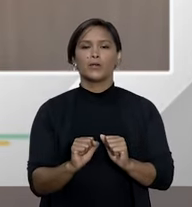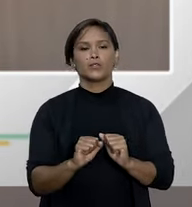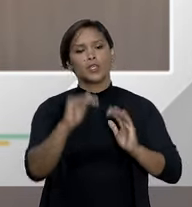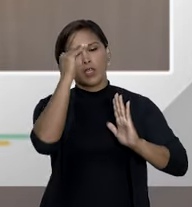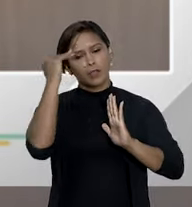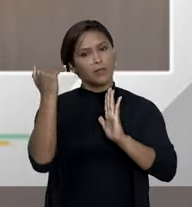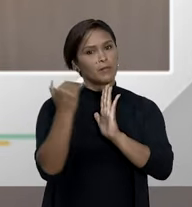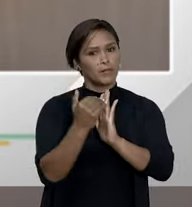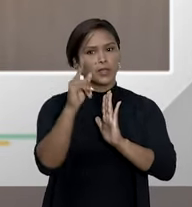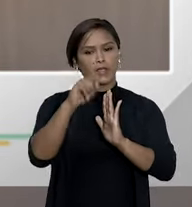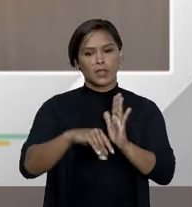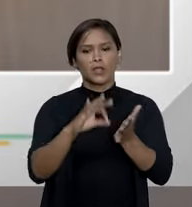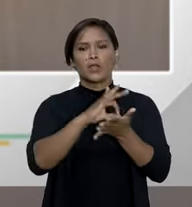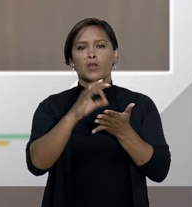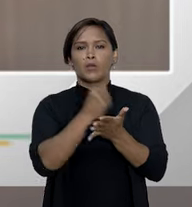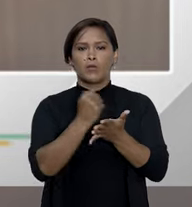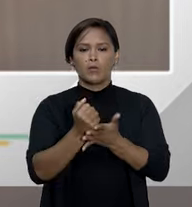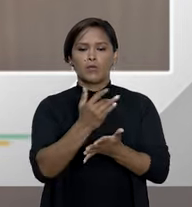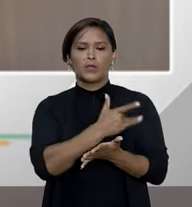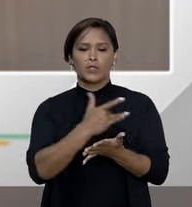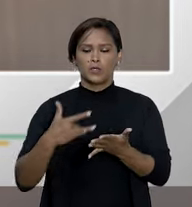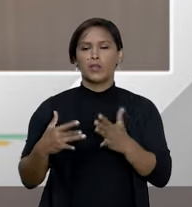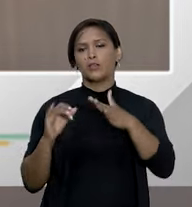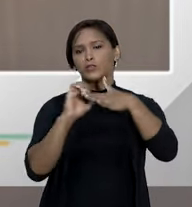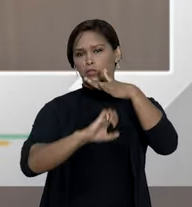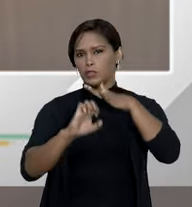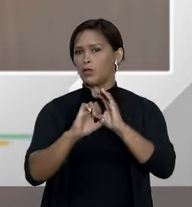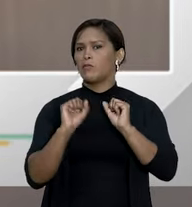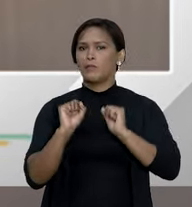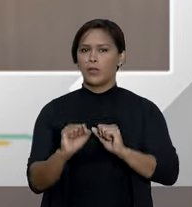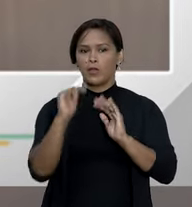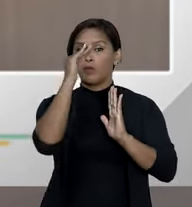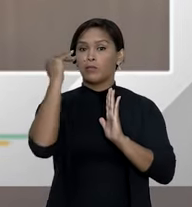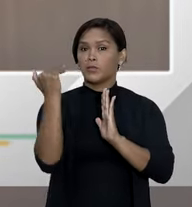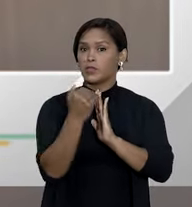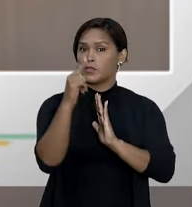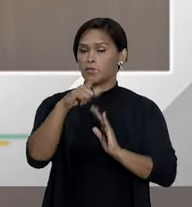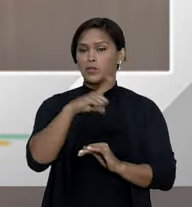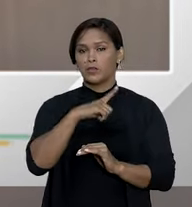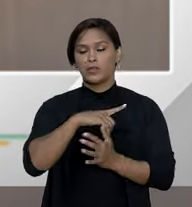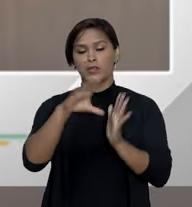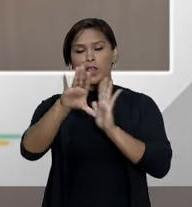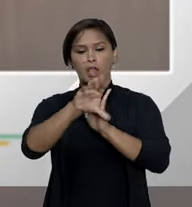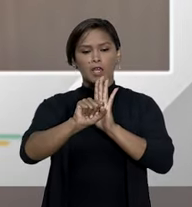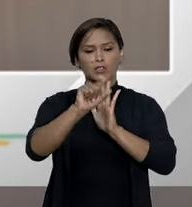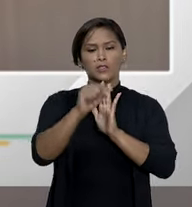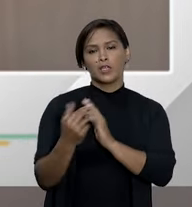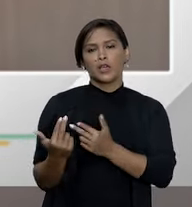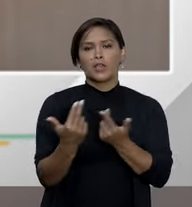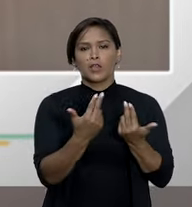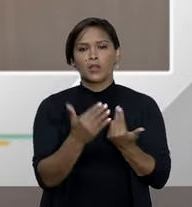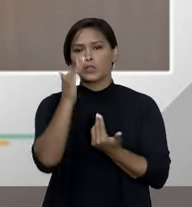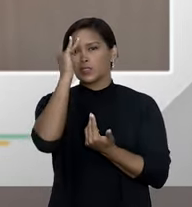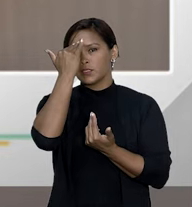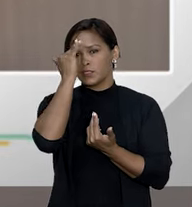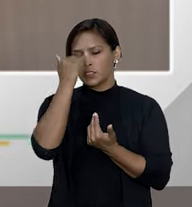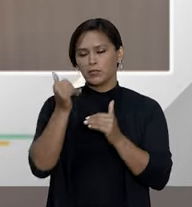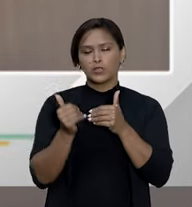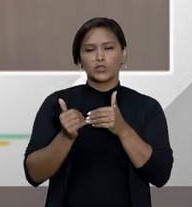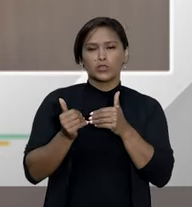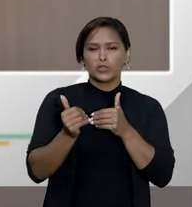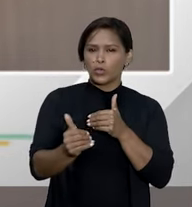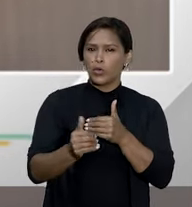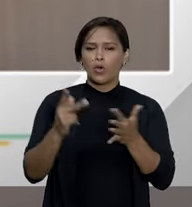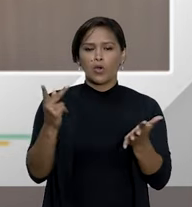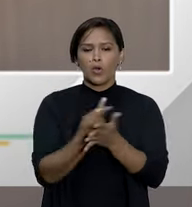obrigatória a cobertura pela operadora do plano de saúde e nós temos adotado esse entendimento na esteira